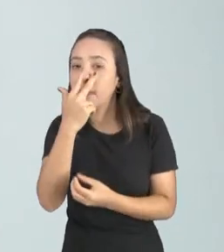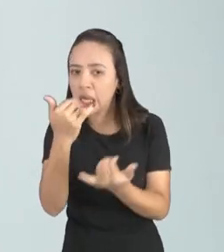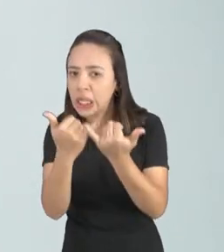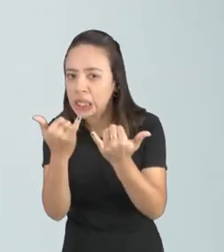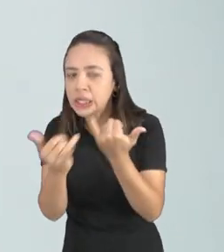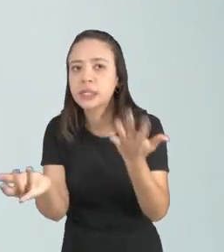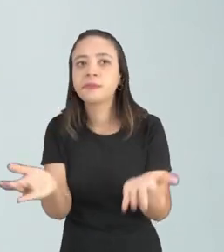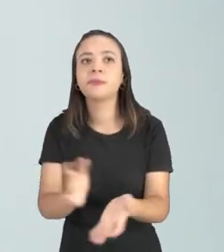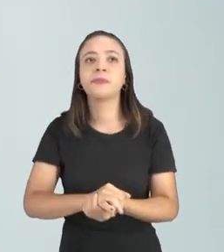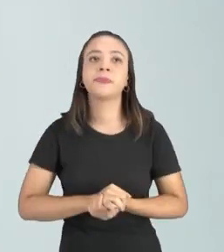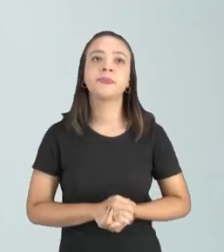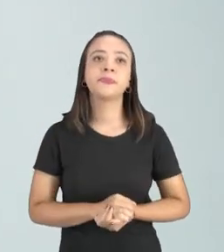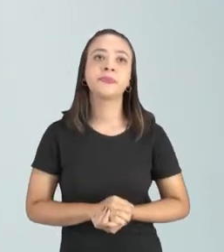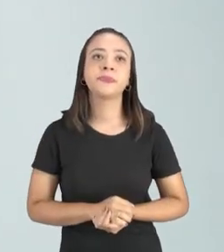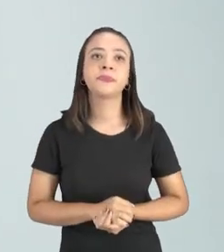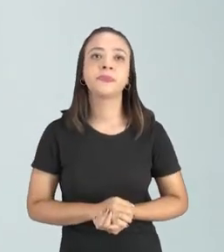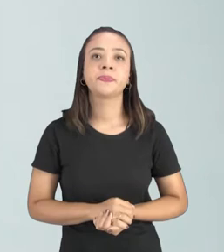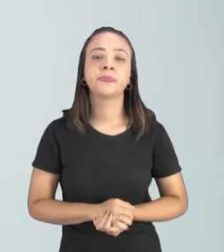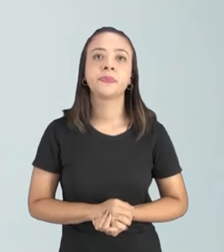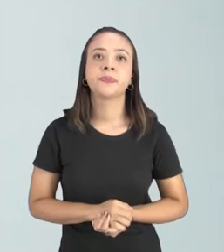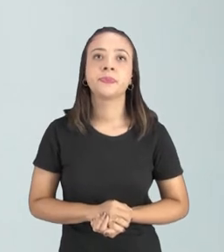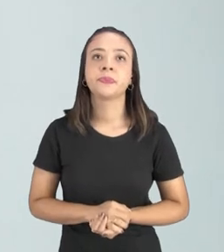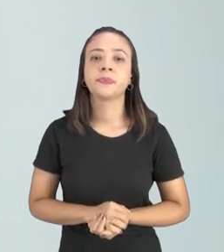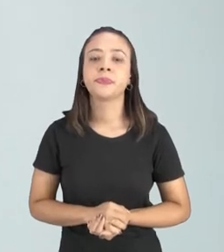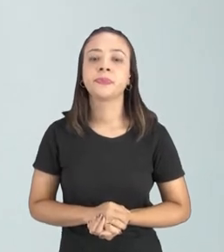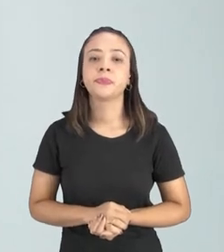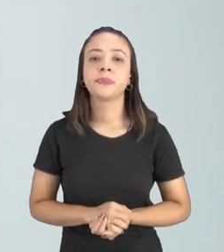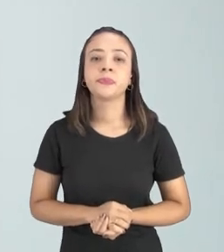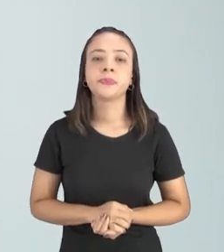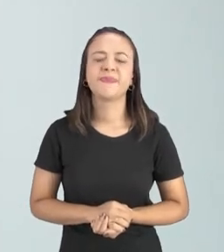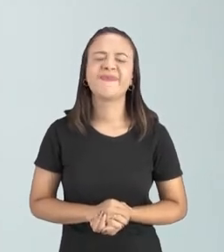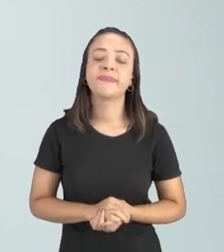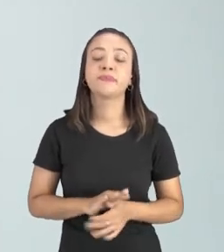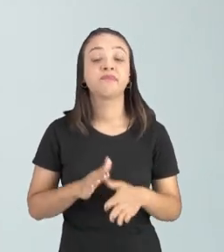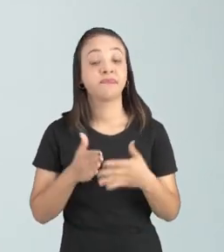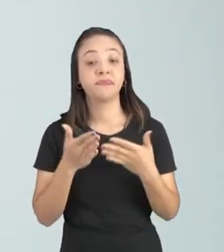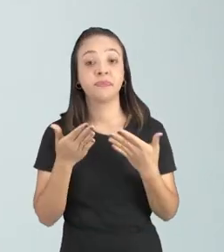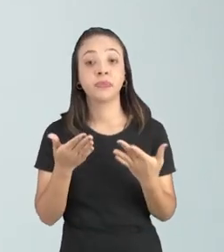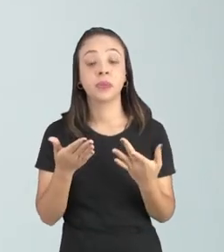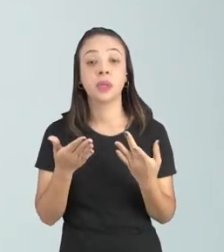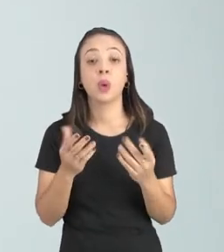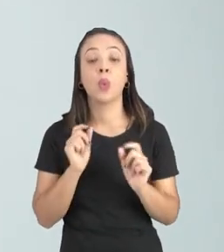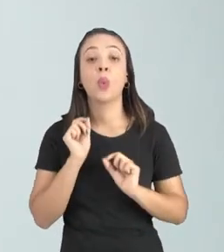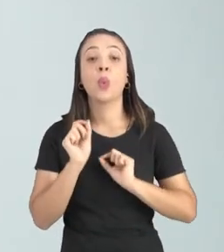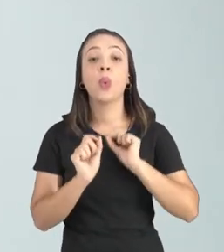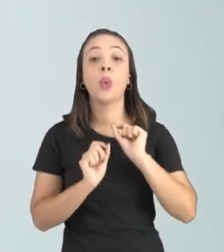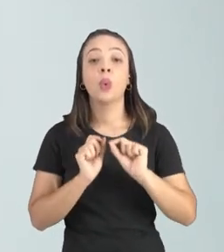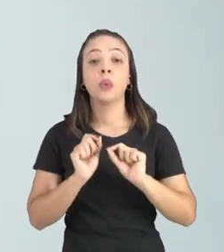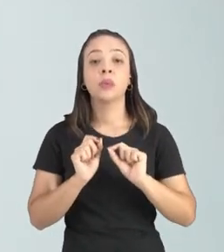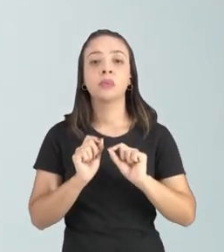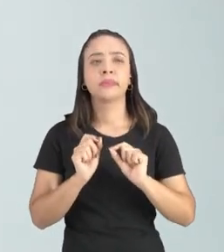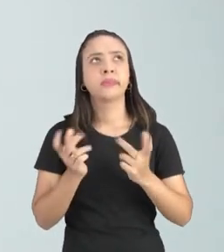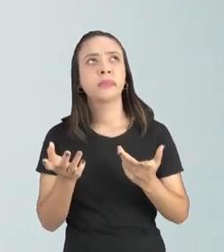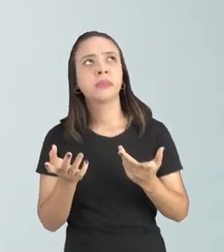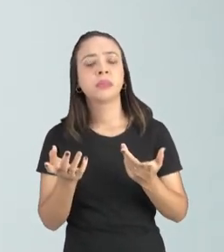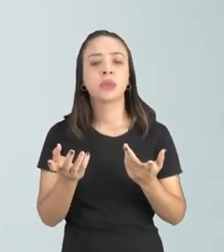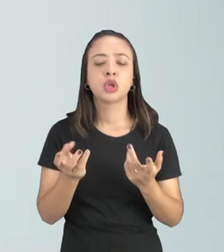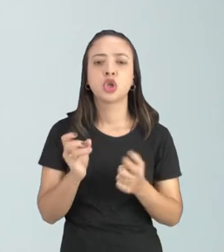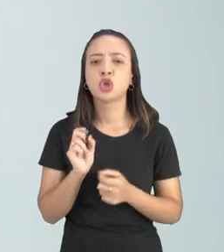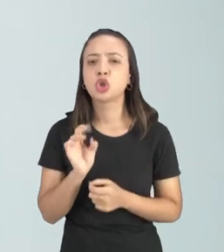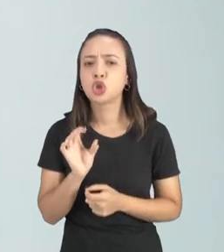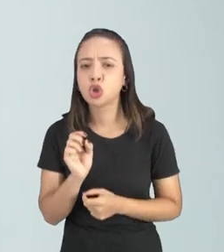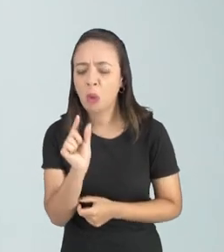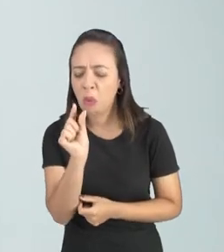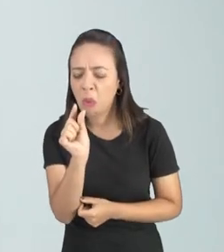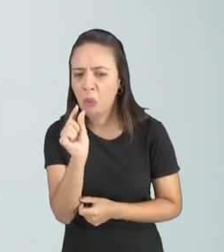e aí mas será que só a micro